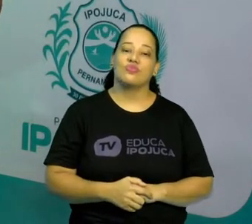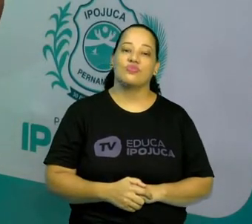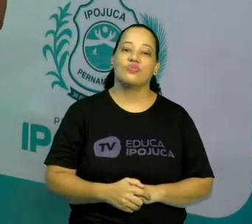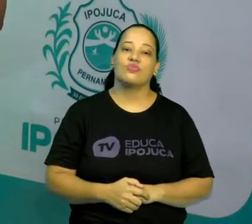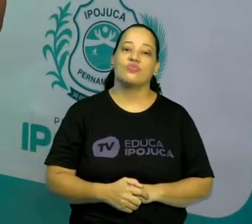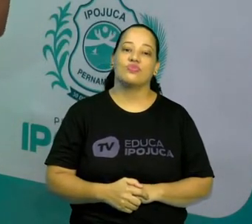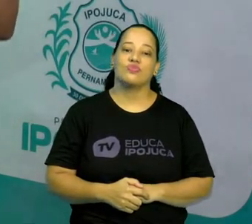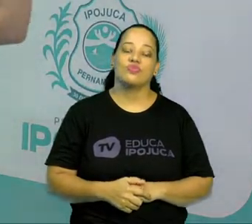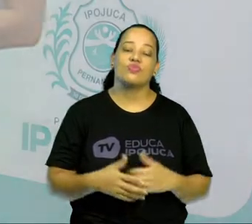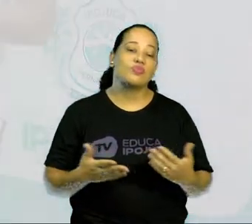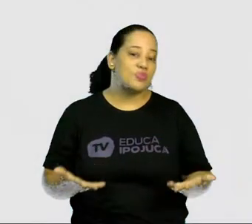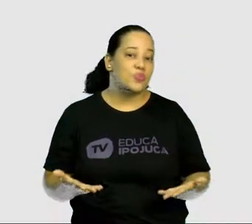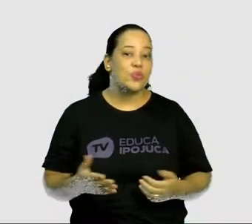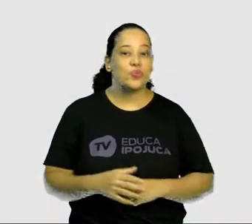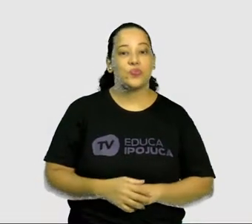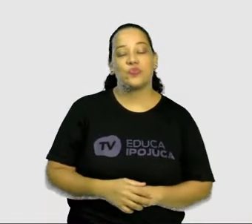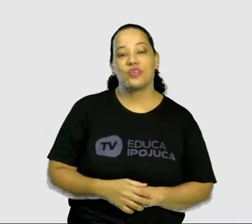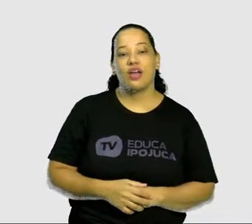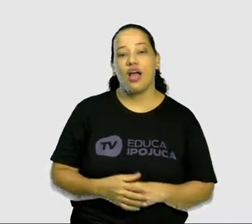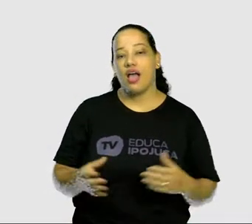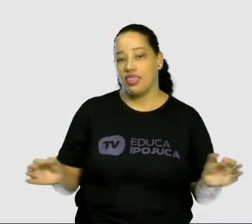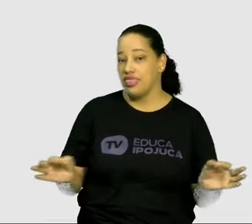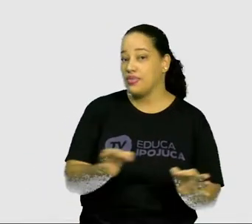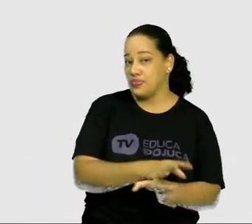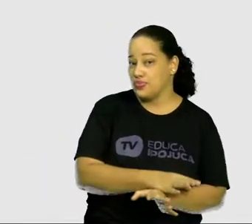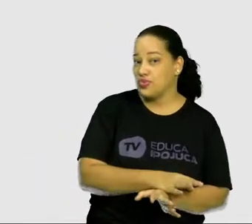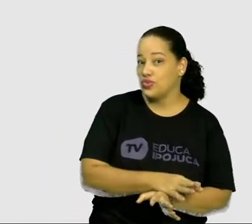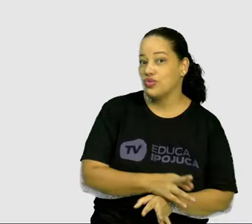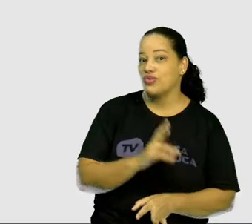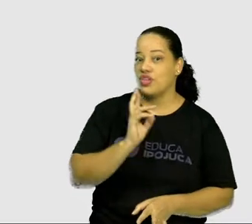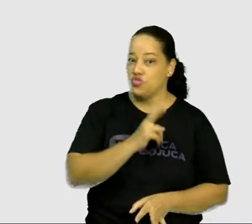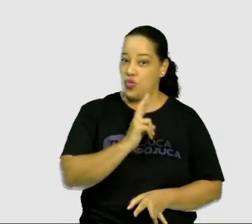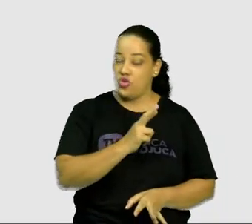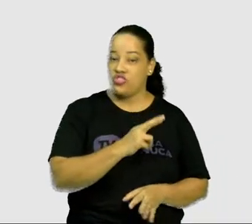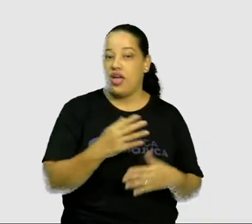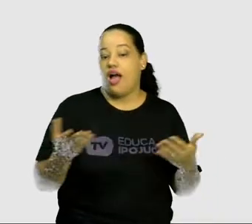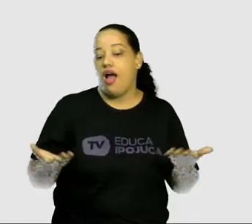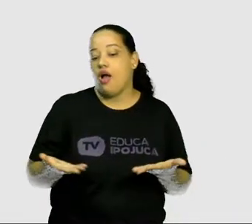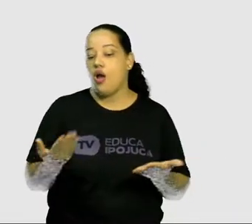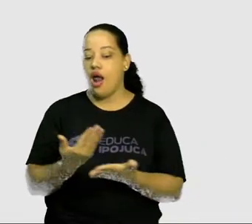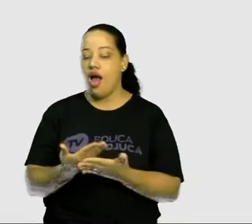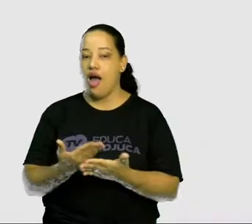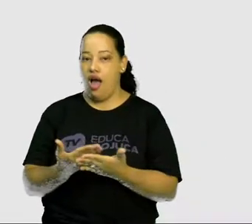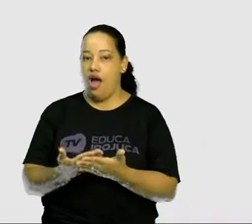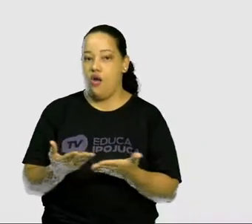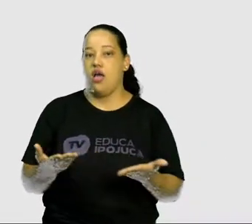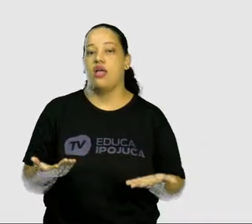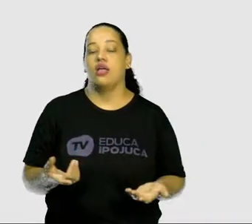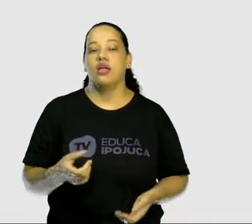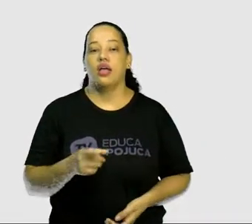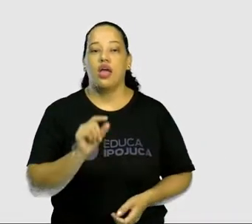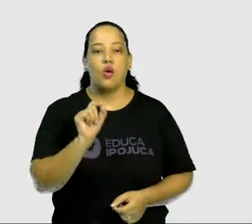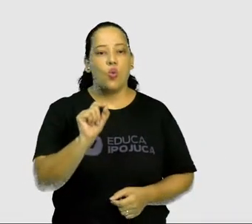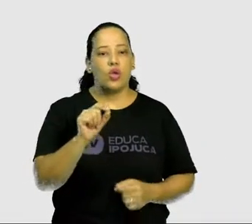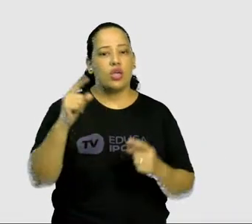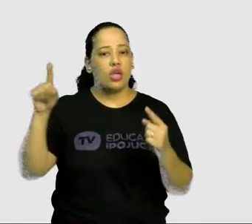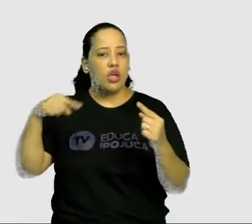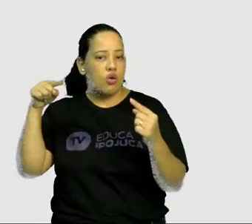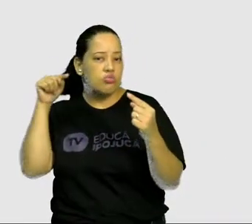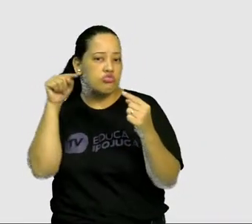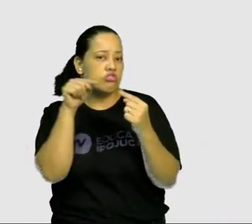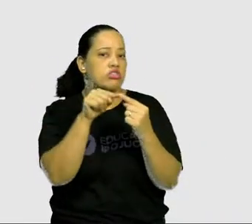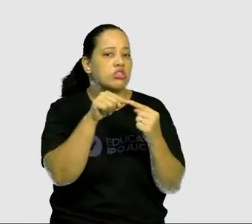Bom, correção feita, vamos para a nossa aula de hoje. O objetivo da nossa aula de hoje é conhecer os